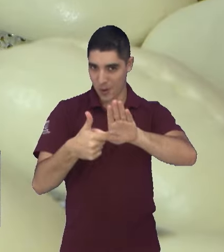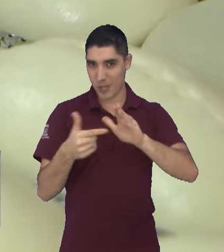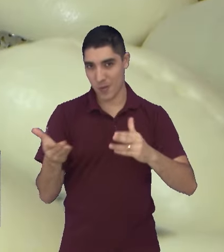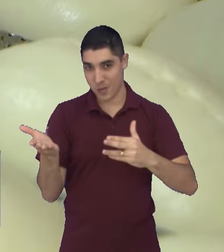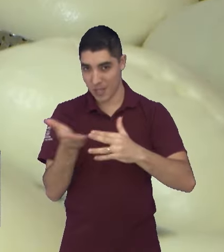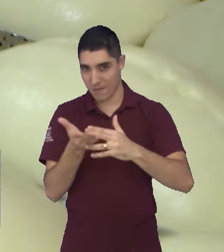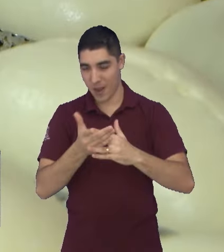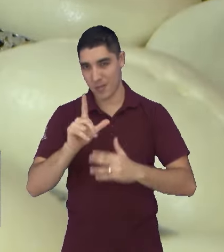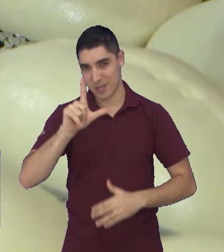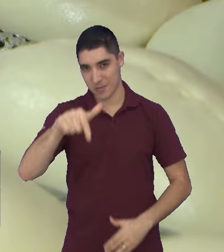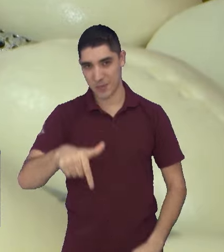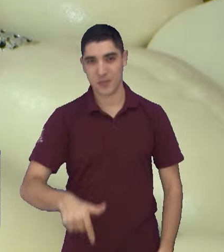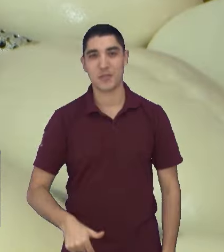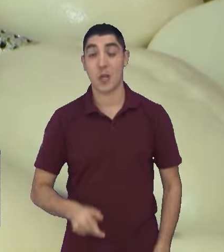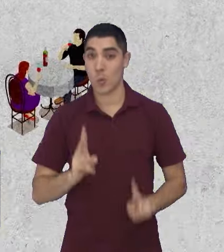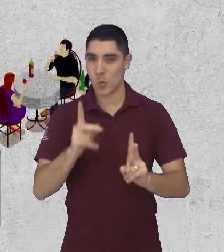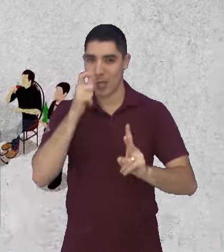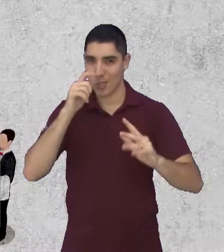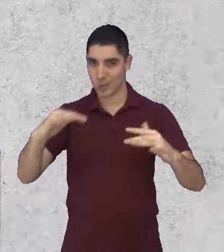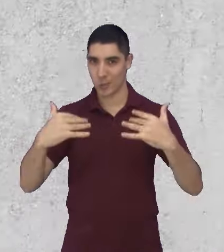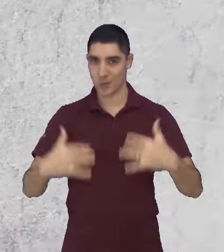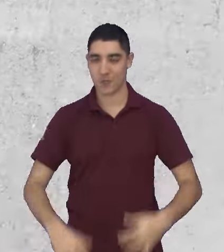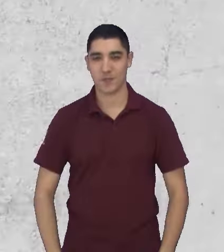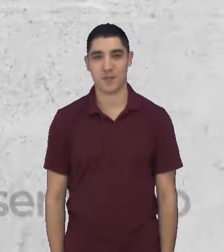Dia daqui a pouco. Não saia daí!